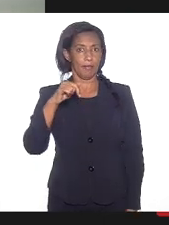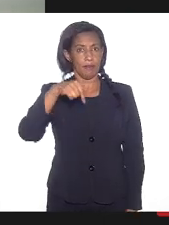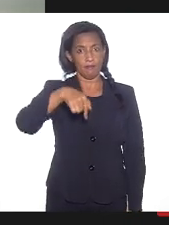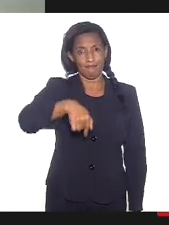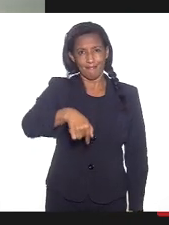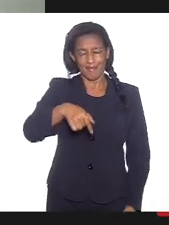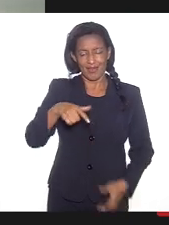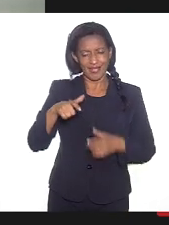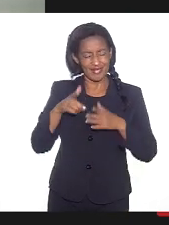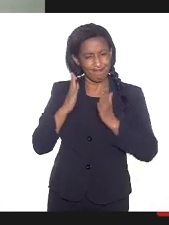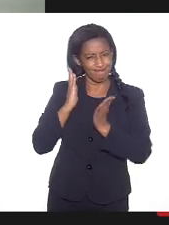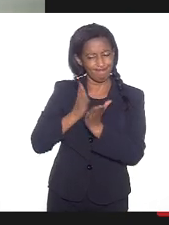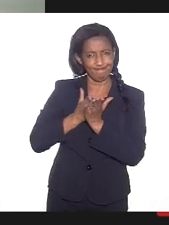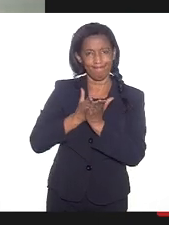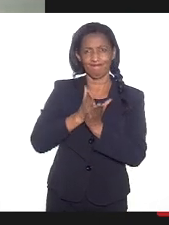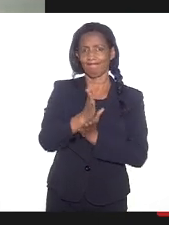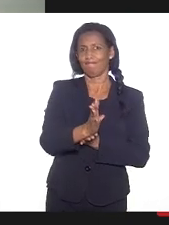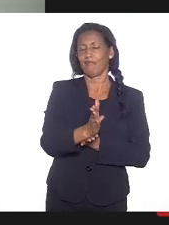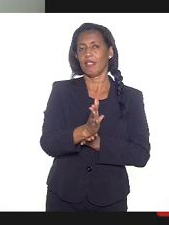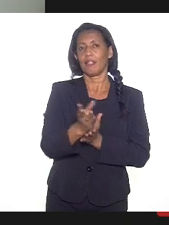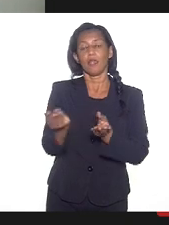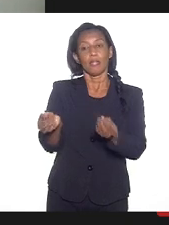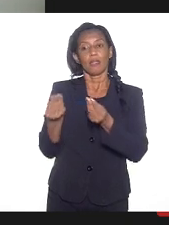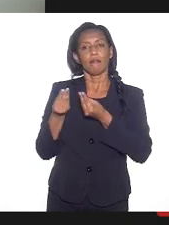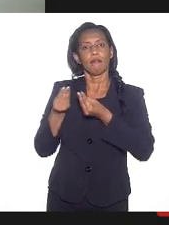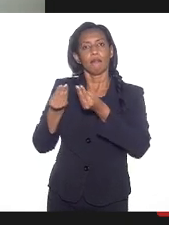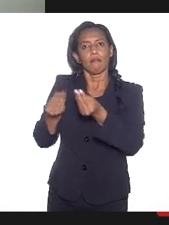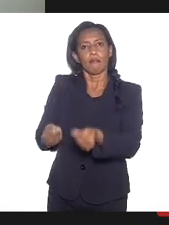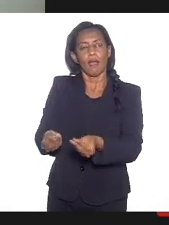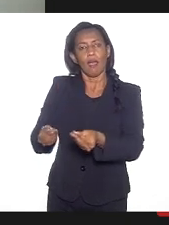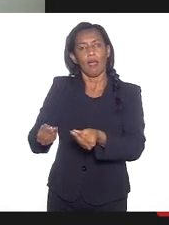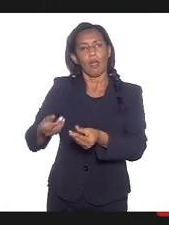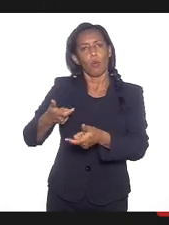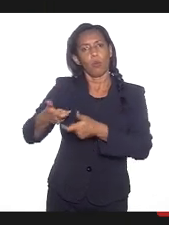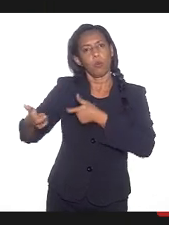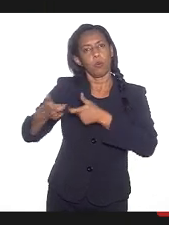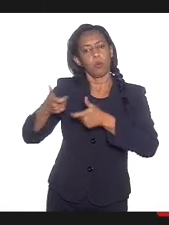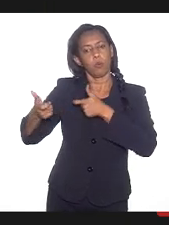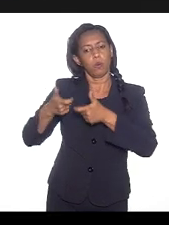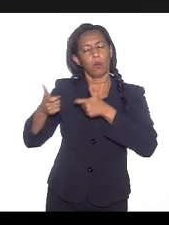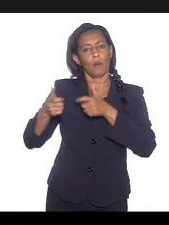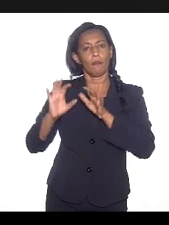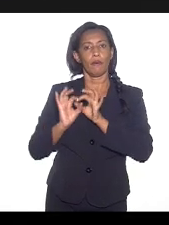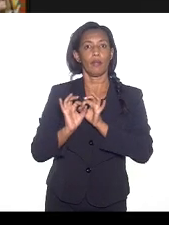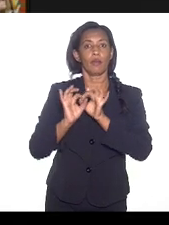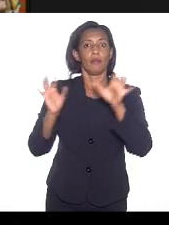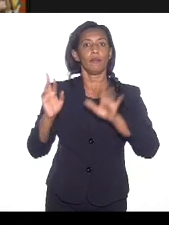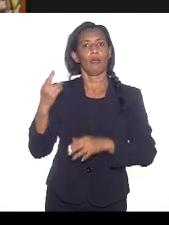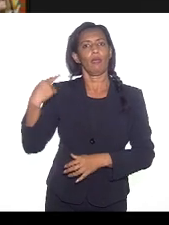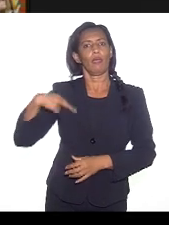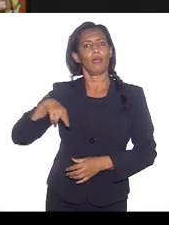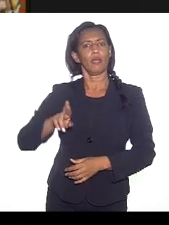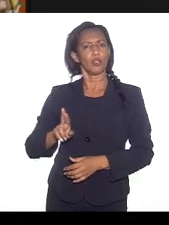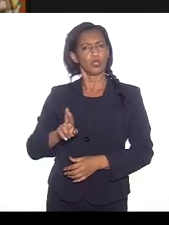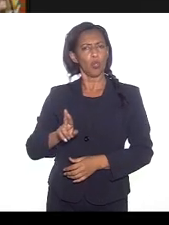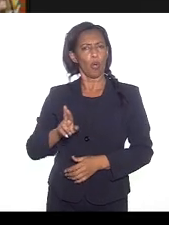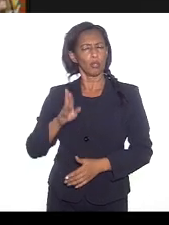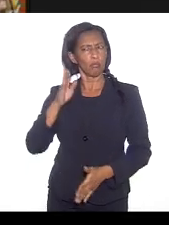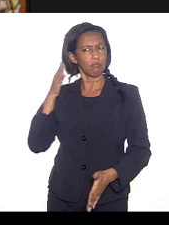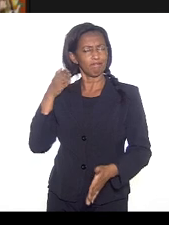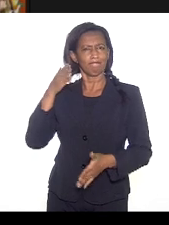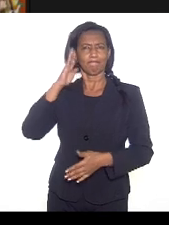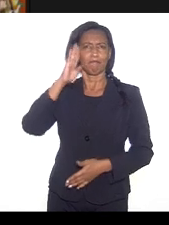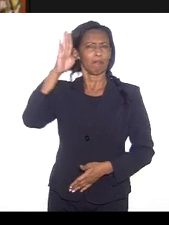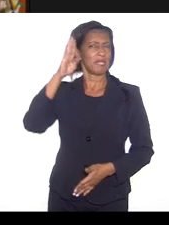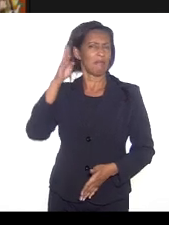envergadura que traz a luta pela liberdade religiosa como algo central. Eu